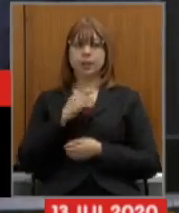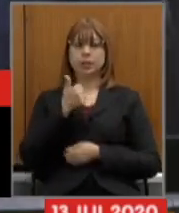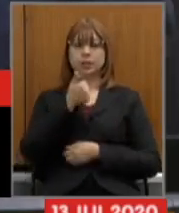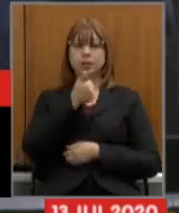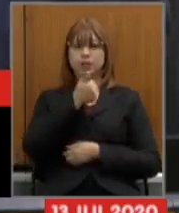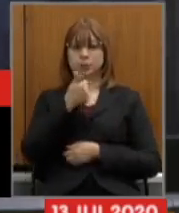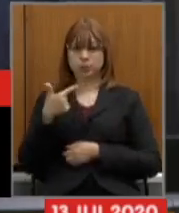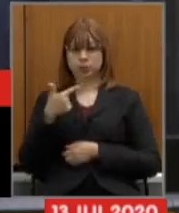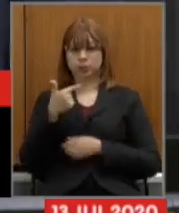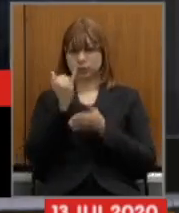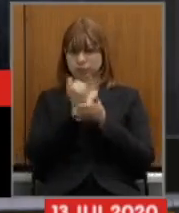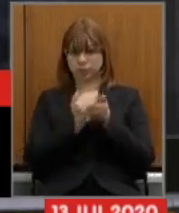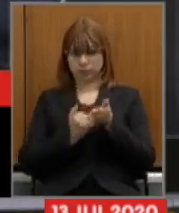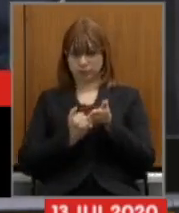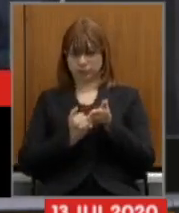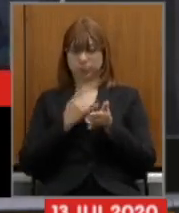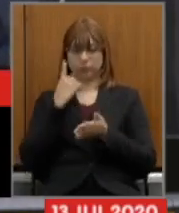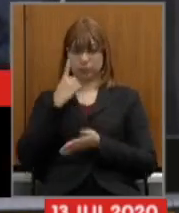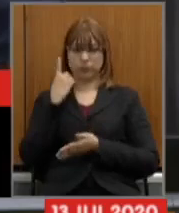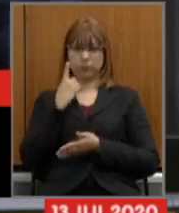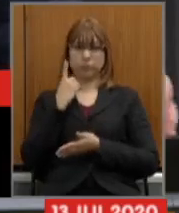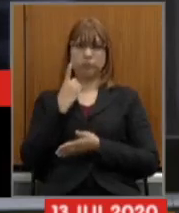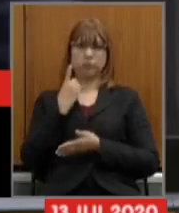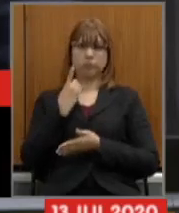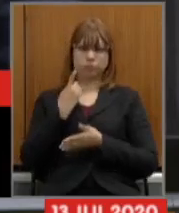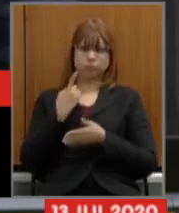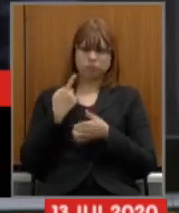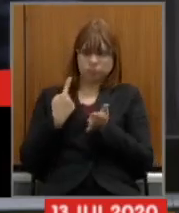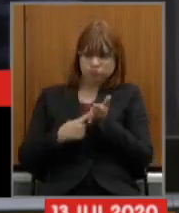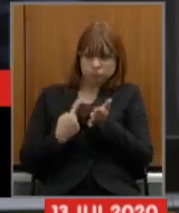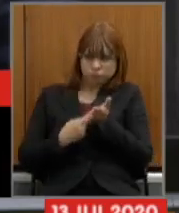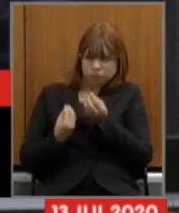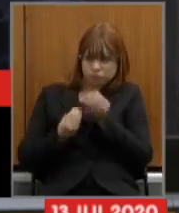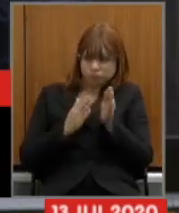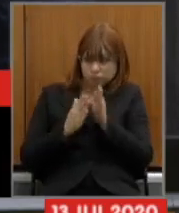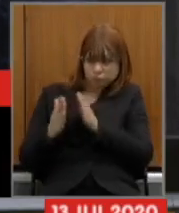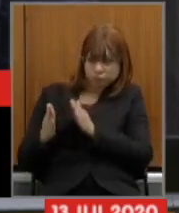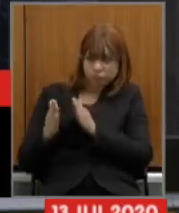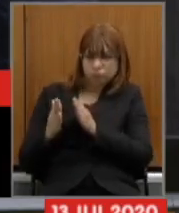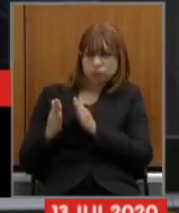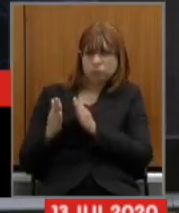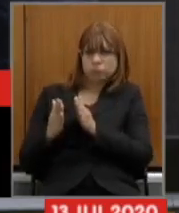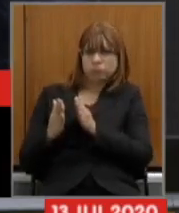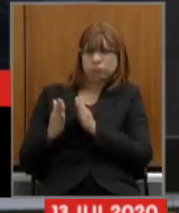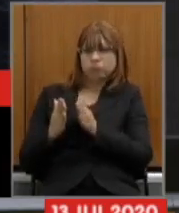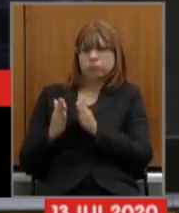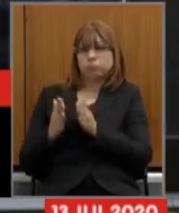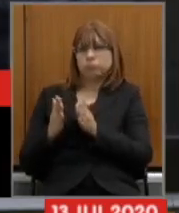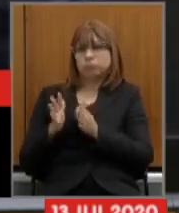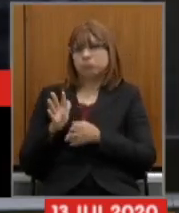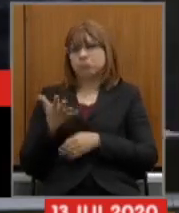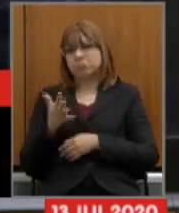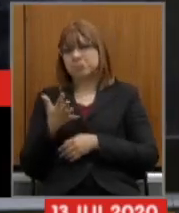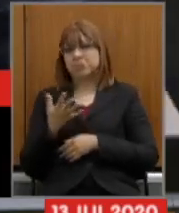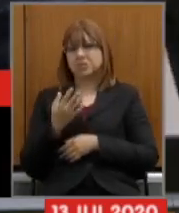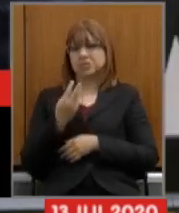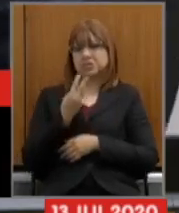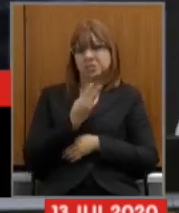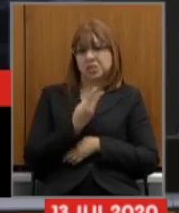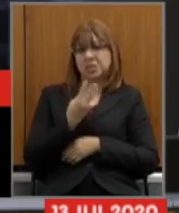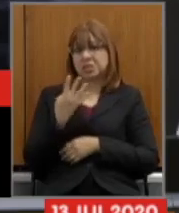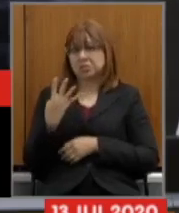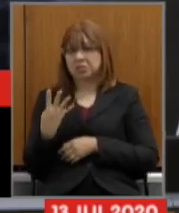escritos combinar a metodologia aqui com os nossos secretários talvez blocos de 3 ou 4